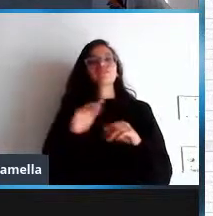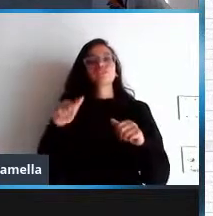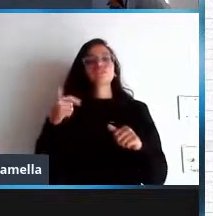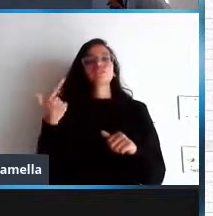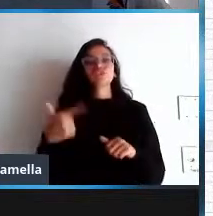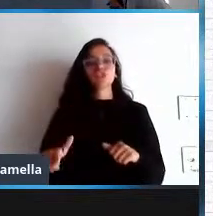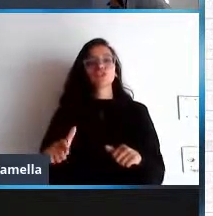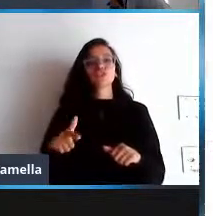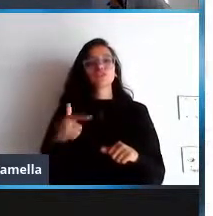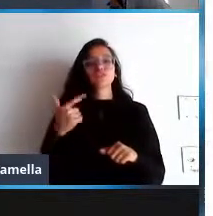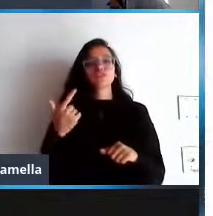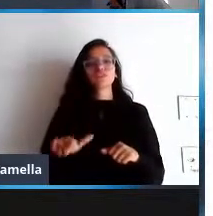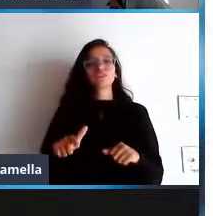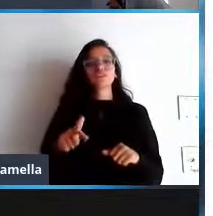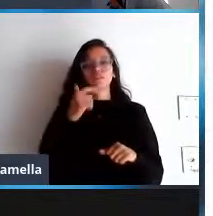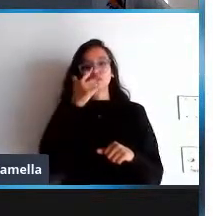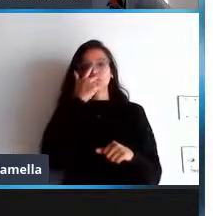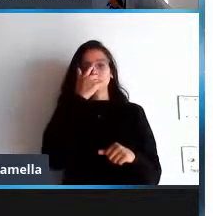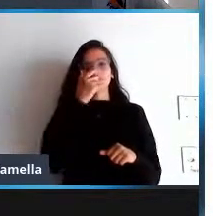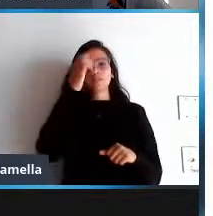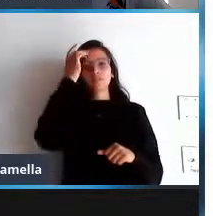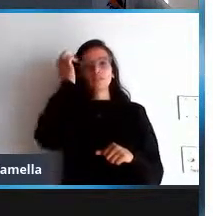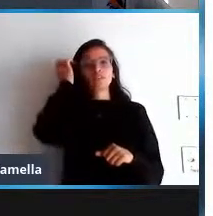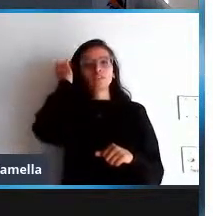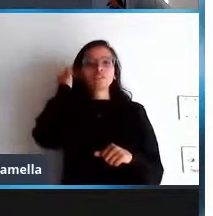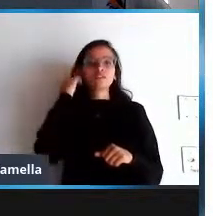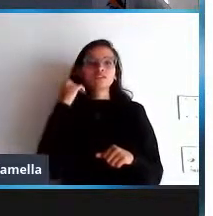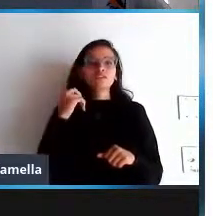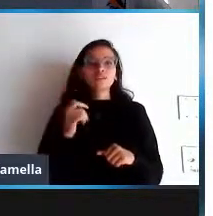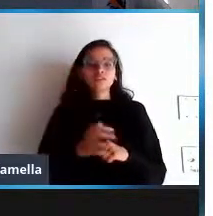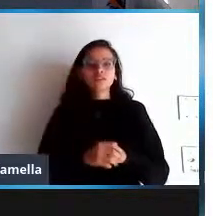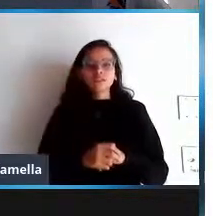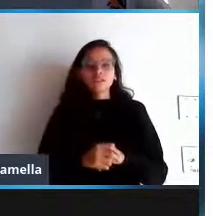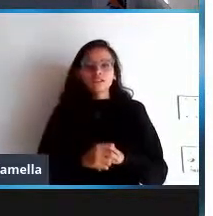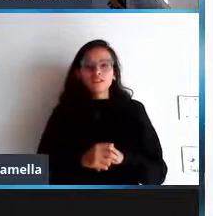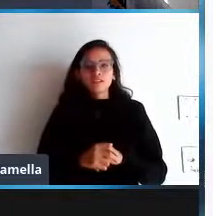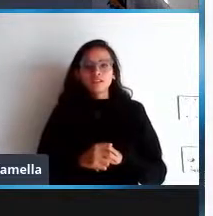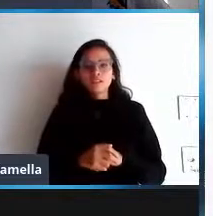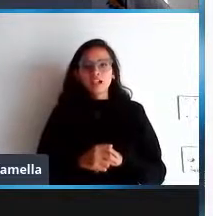ele quer doar para outro ou ele quer que seja sorteado